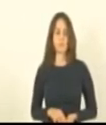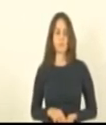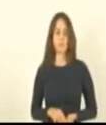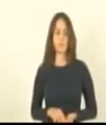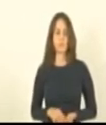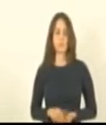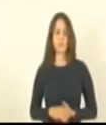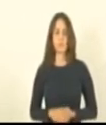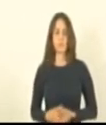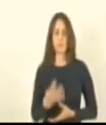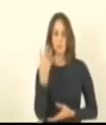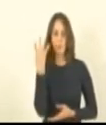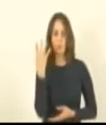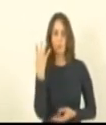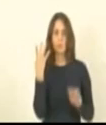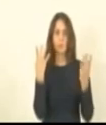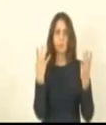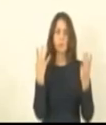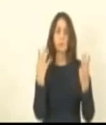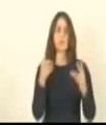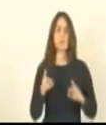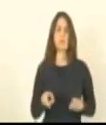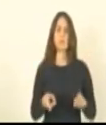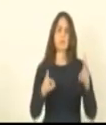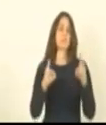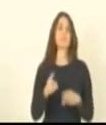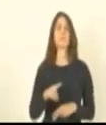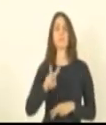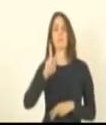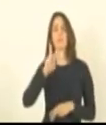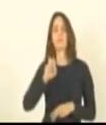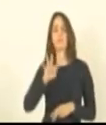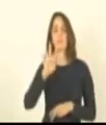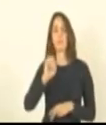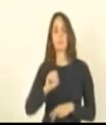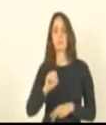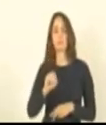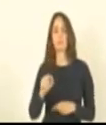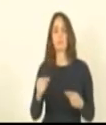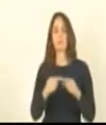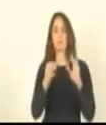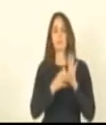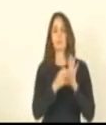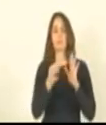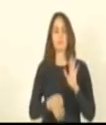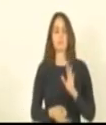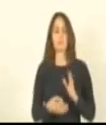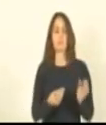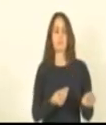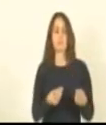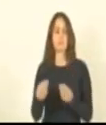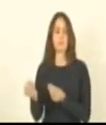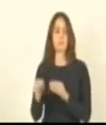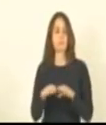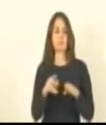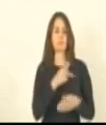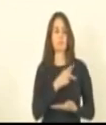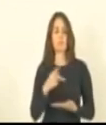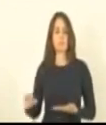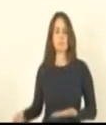4-3 pela manutenção do veto conforme parecer devolvo a matéria ao presidente